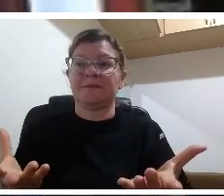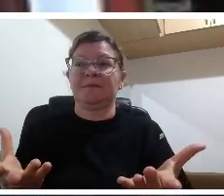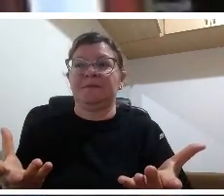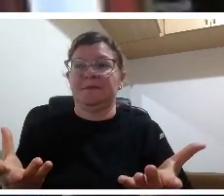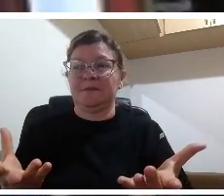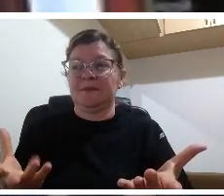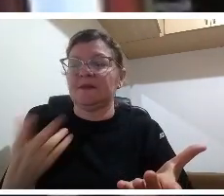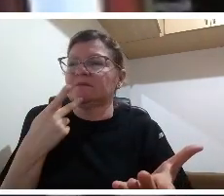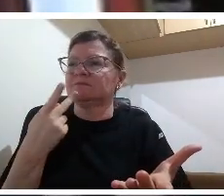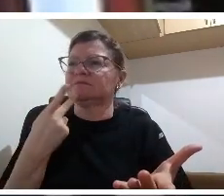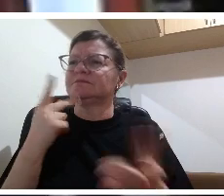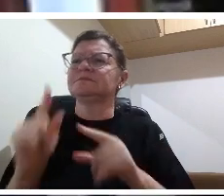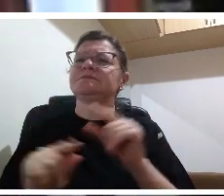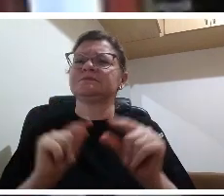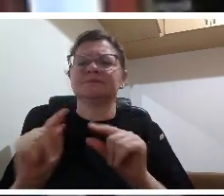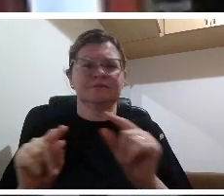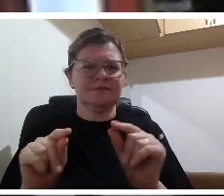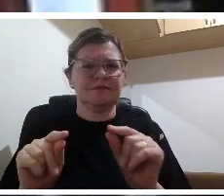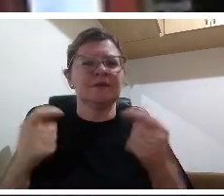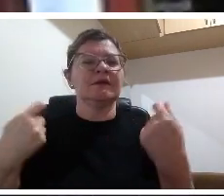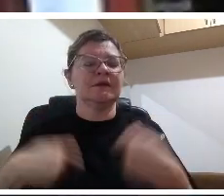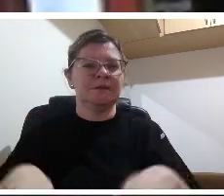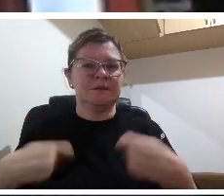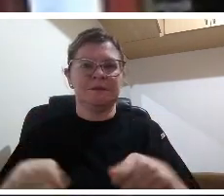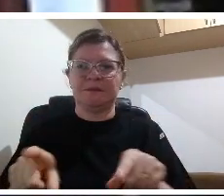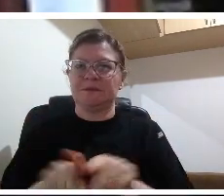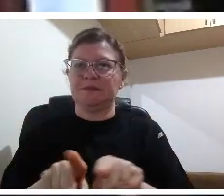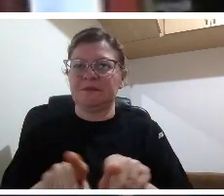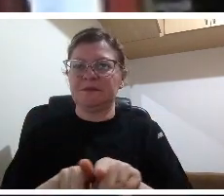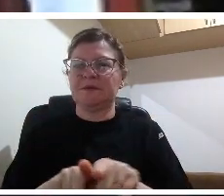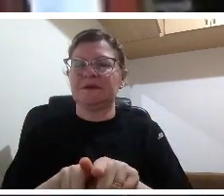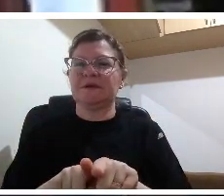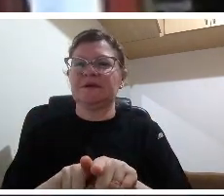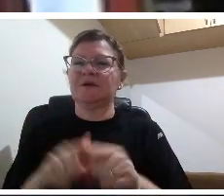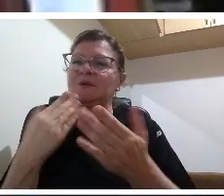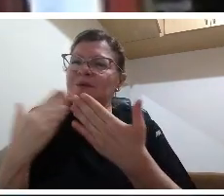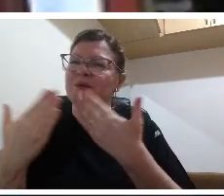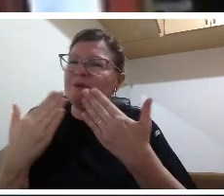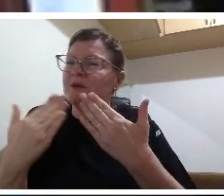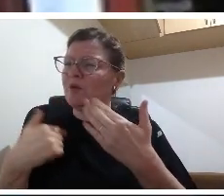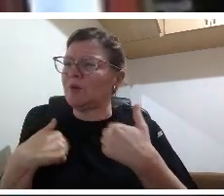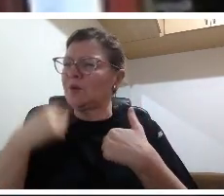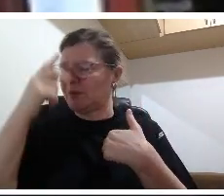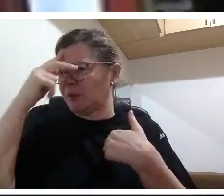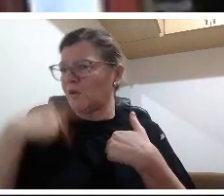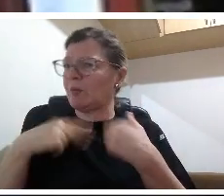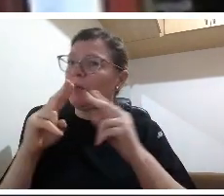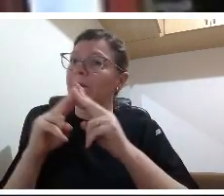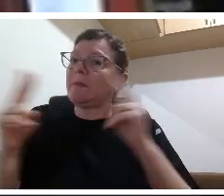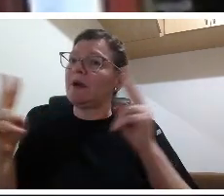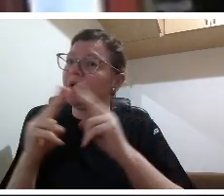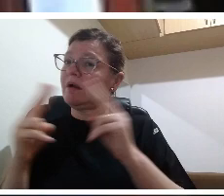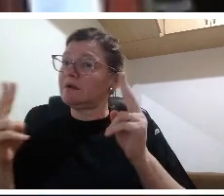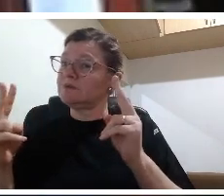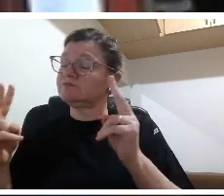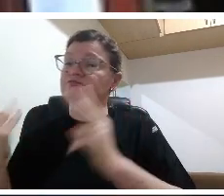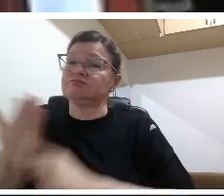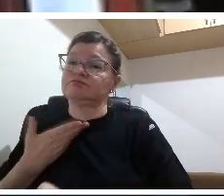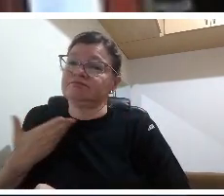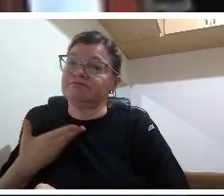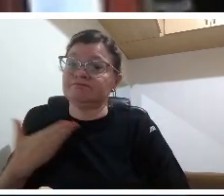com que medida ou em que esse conteúdo será útil para a criança para o jovem para o adulto que está